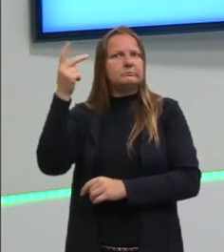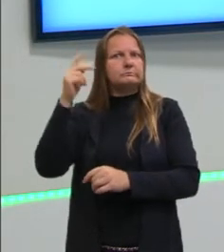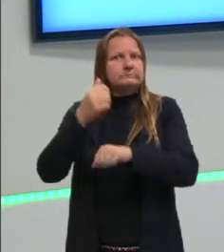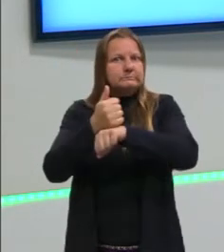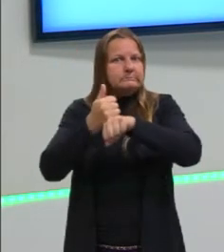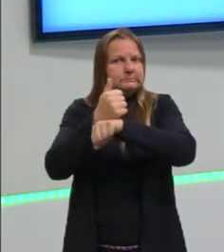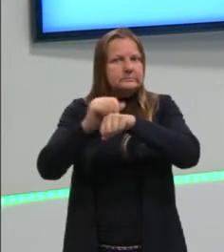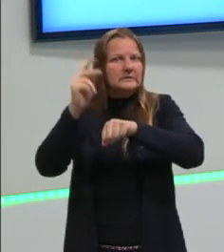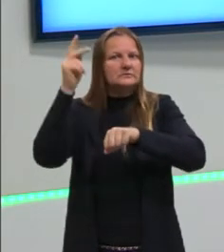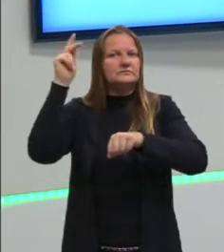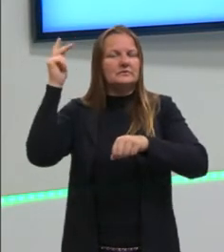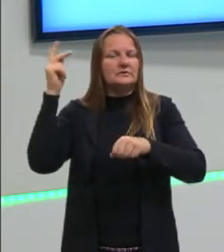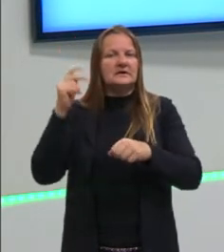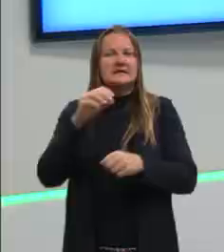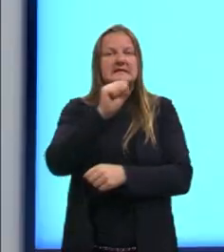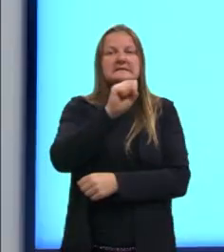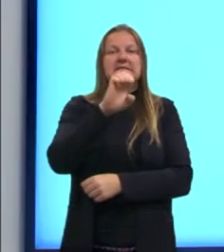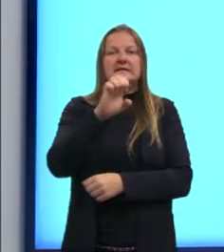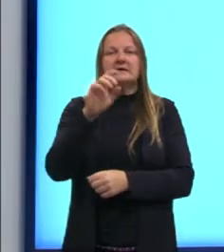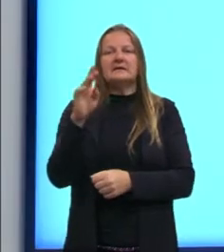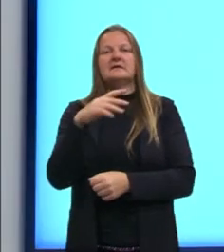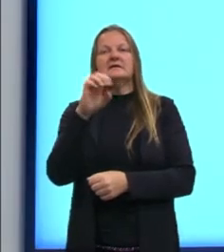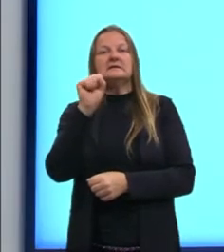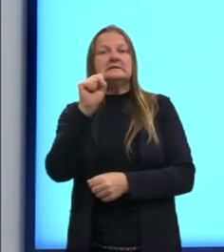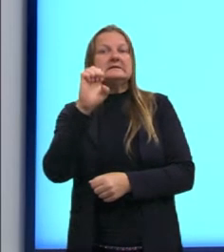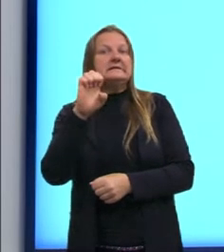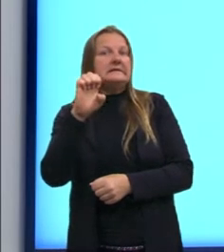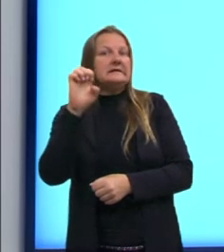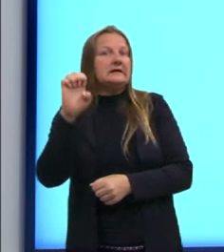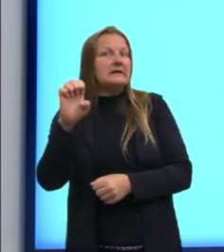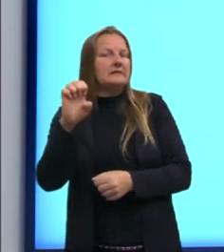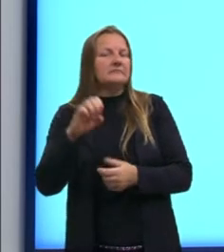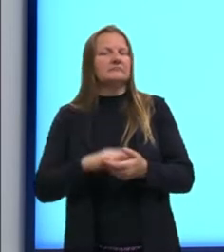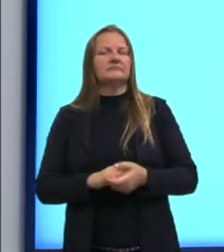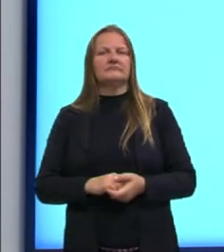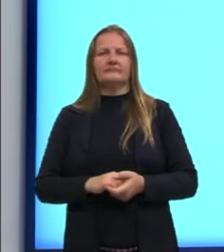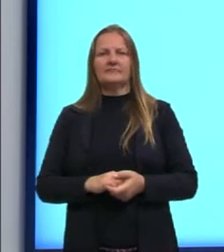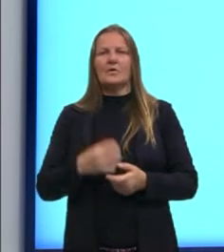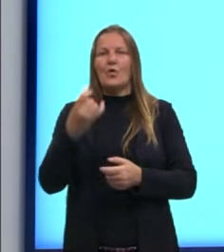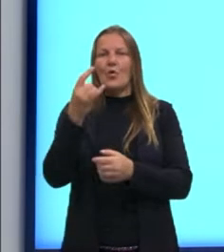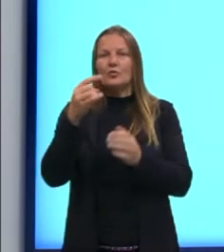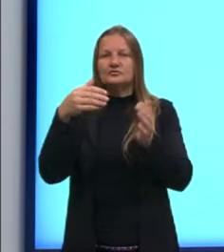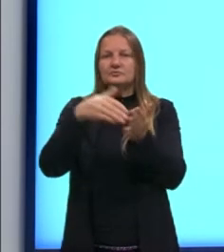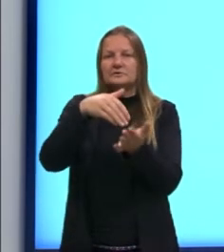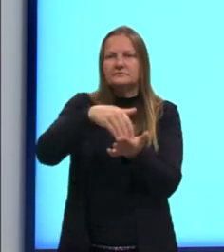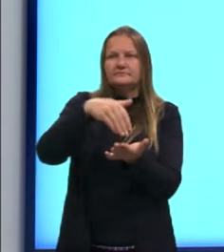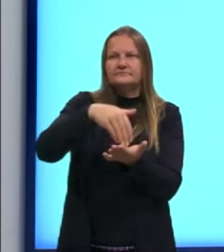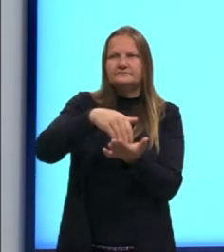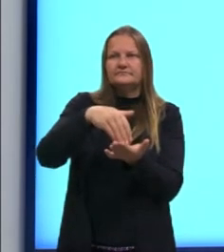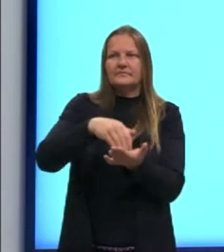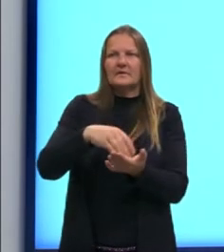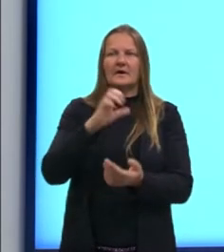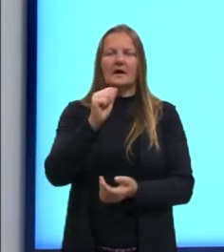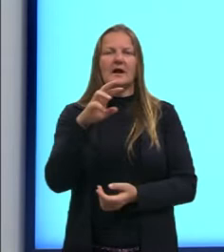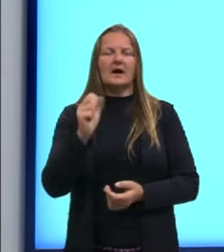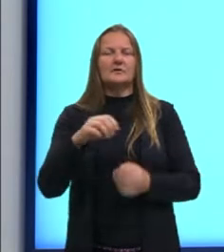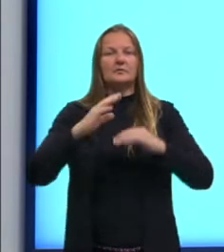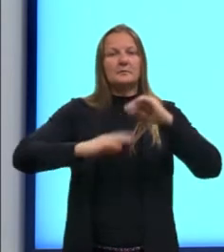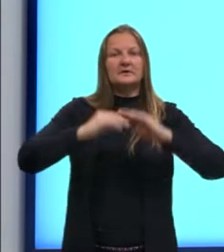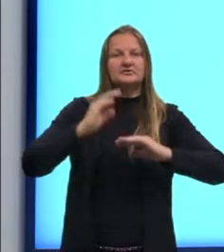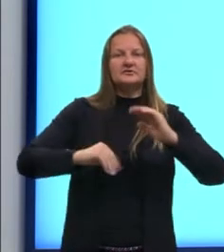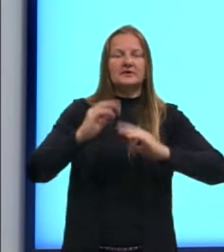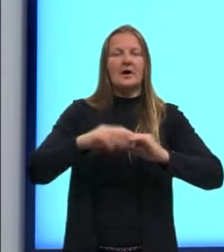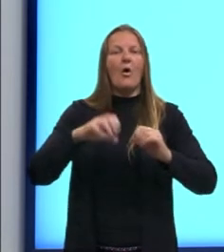interligação, né? Se e somente se. E a última, Carlos pratica ou futebol ou